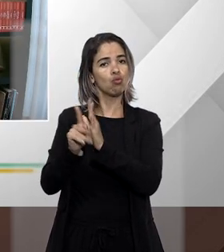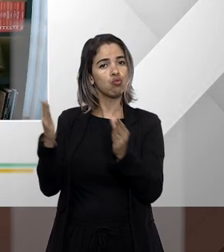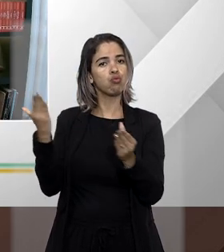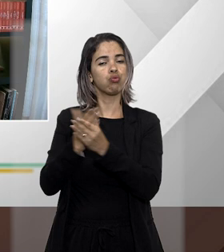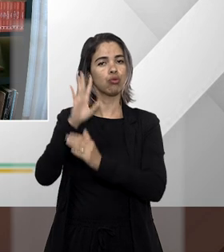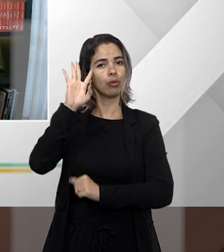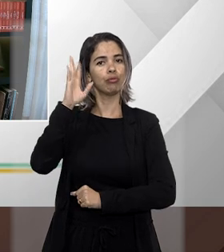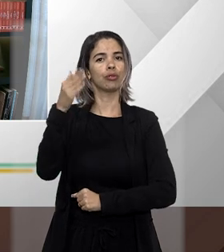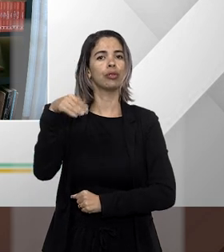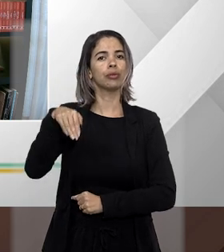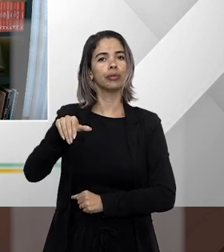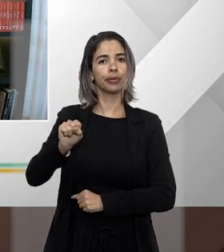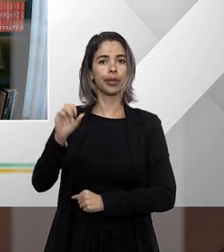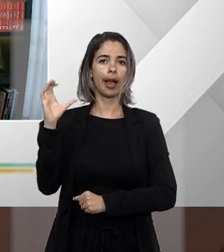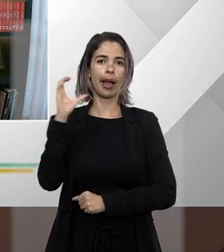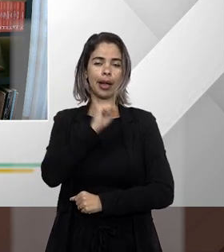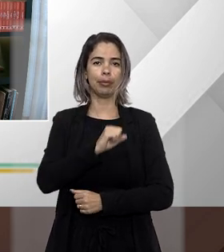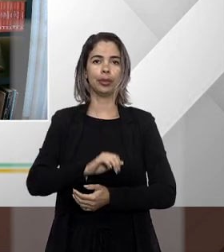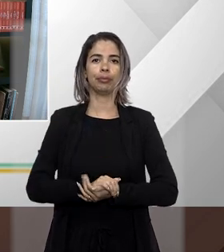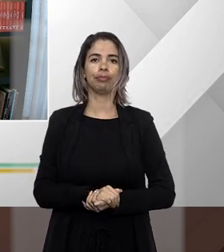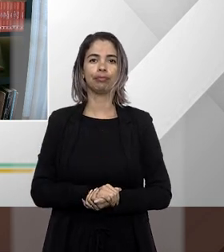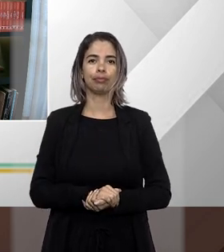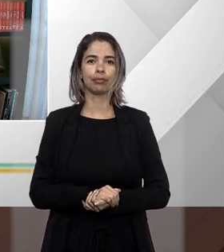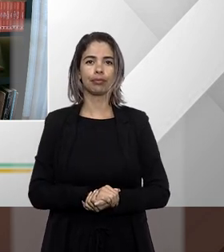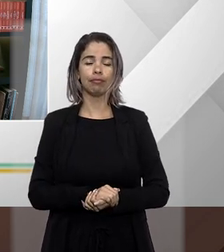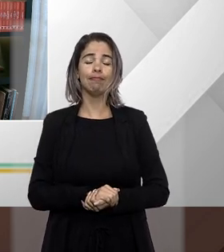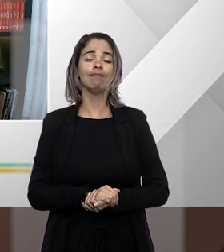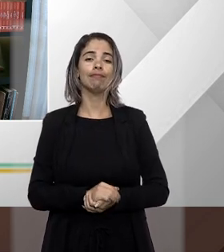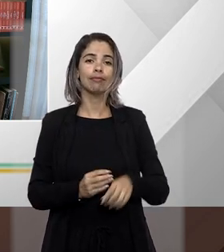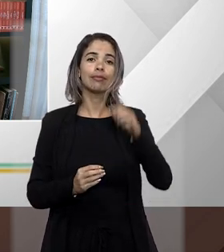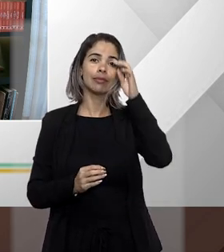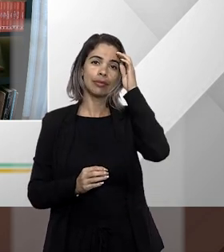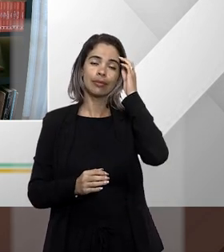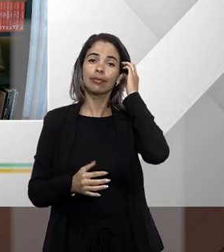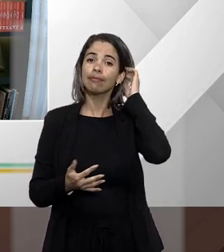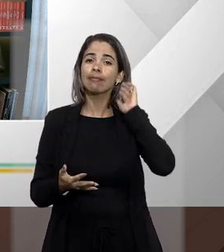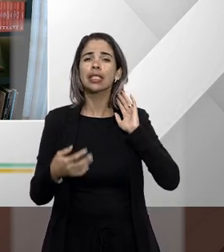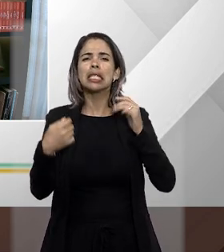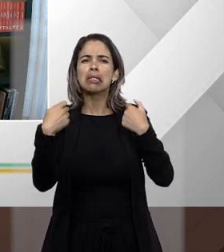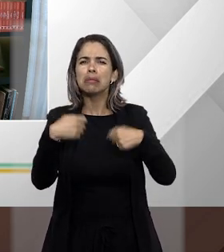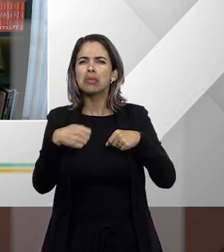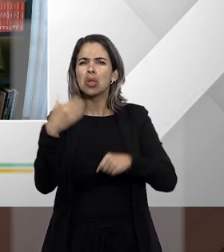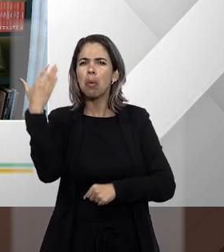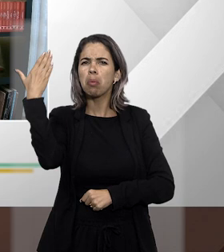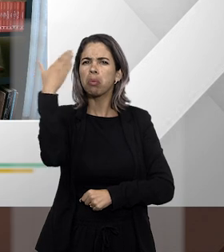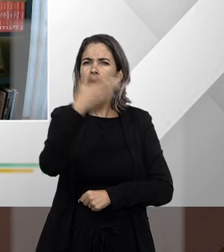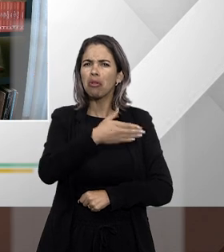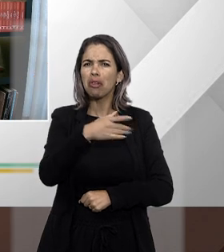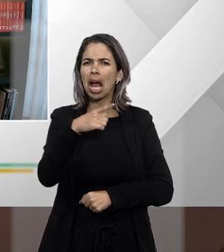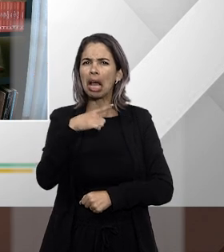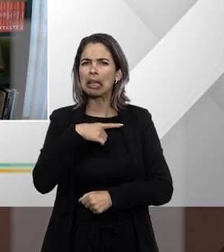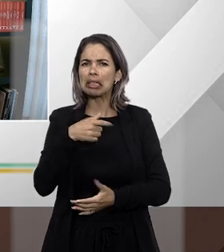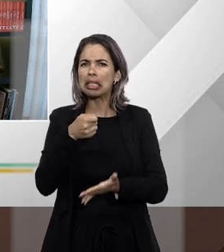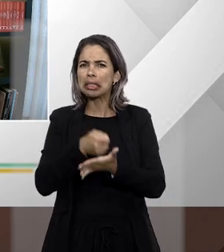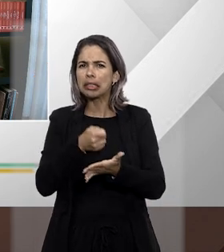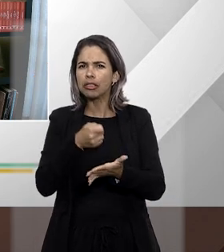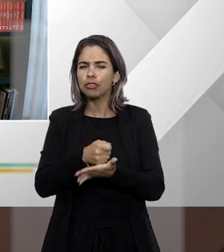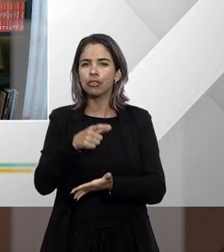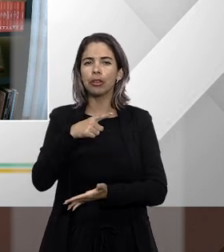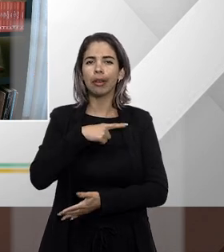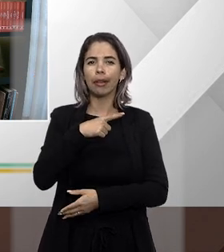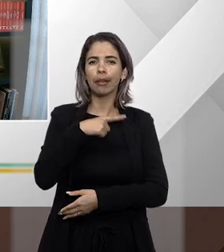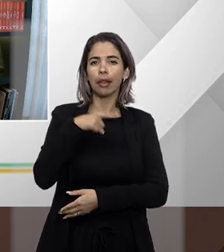haver comprovação professor Ailton para que se possa exigir essa celeridade essa